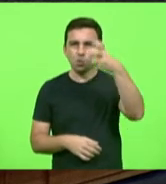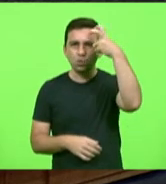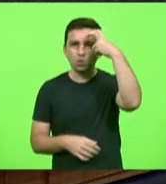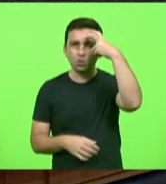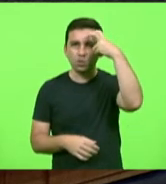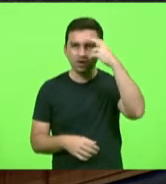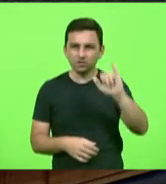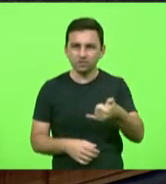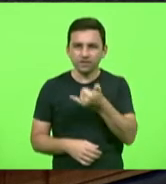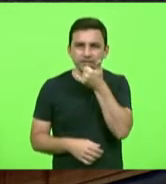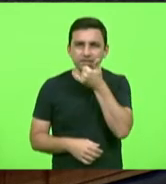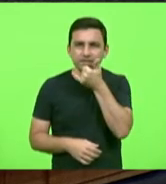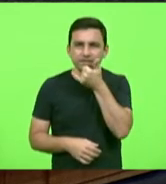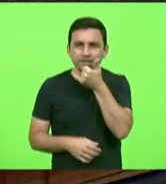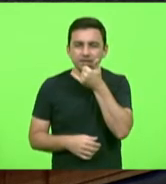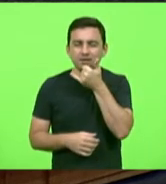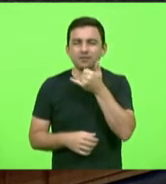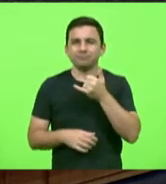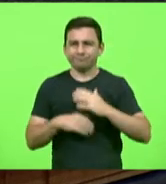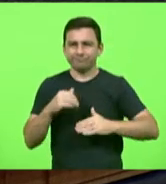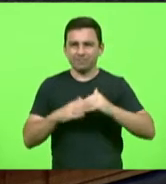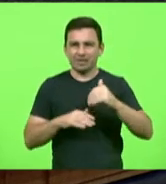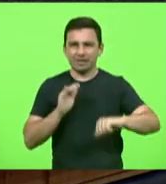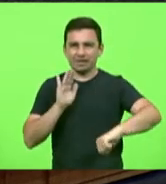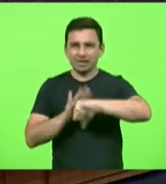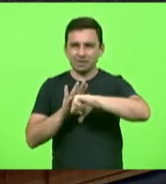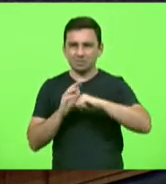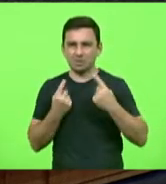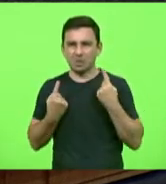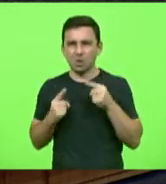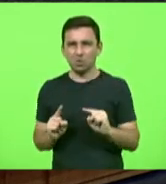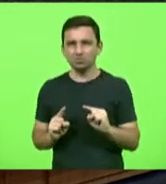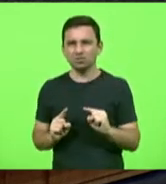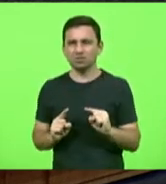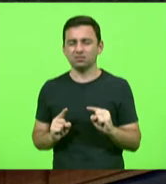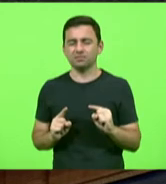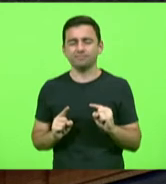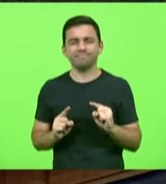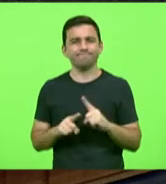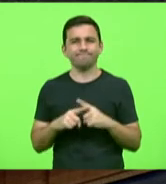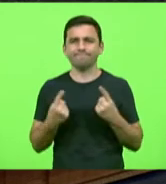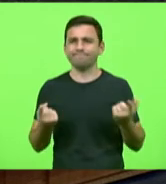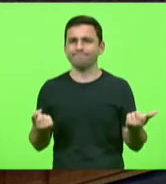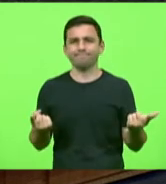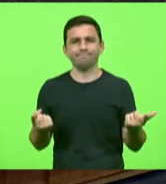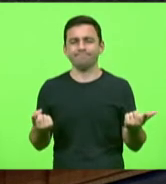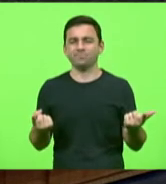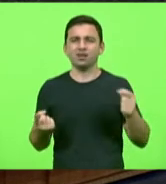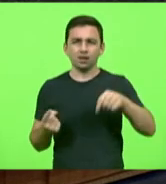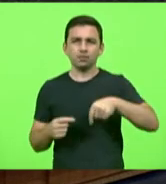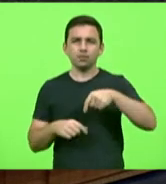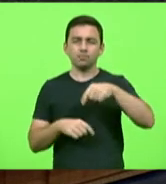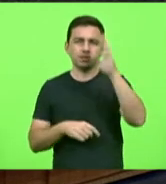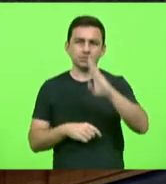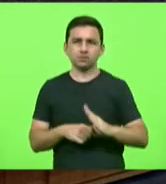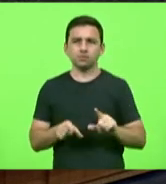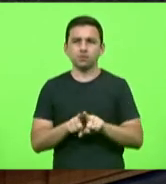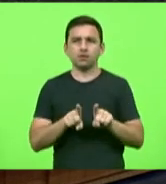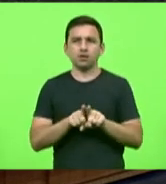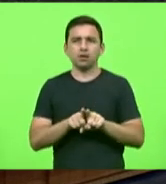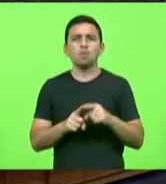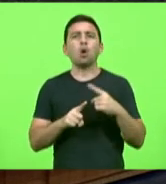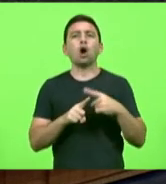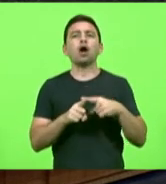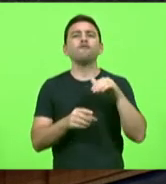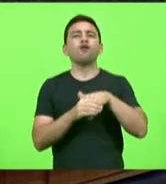justificativa para uma prática criminosa dessa natureza nós temos no nosso país também pergunto assim por que você está